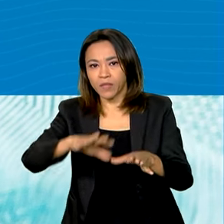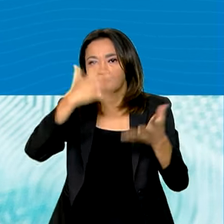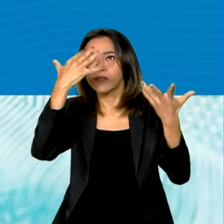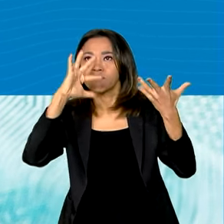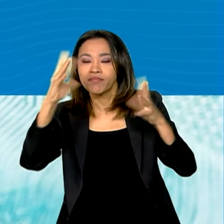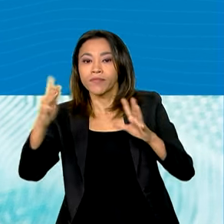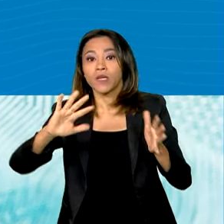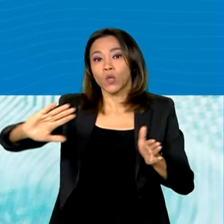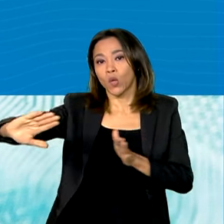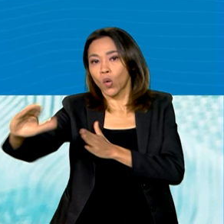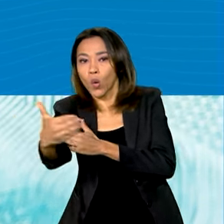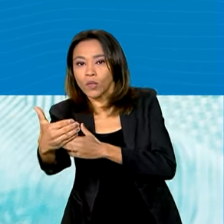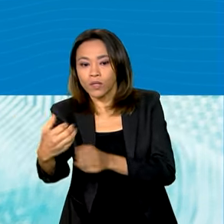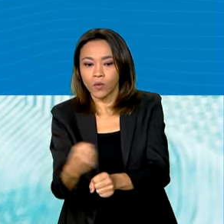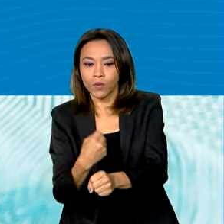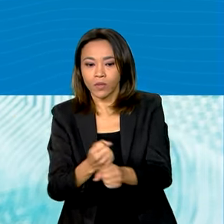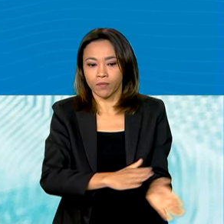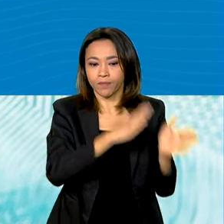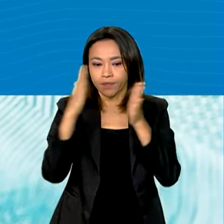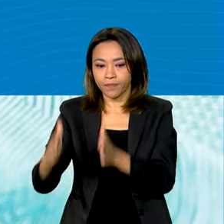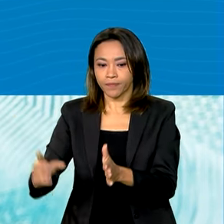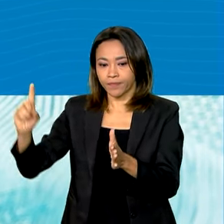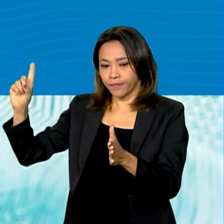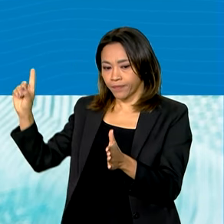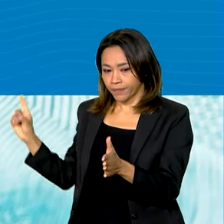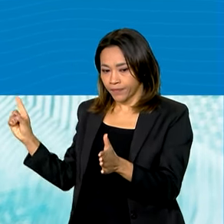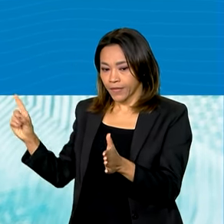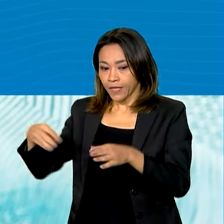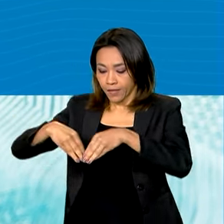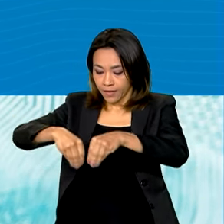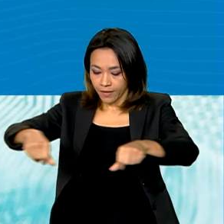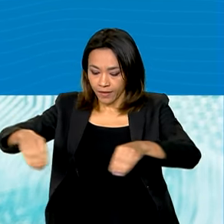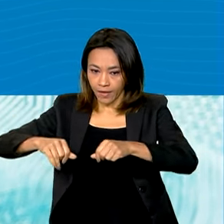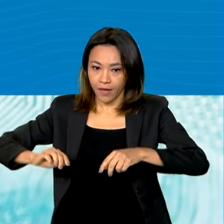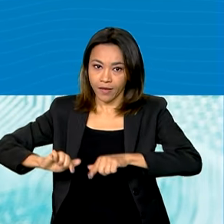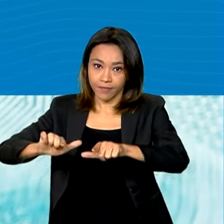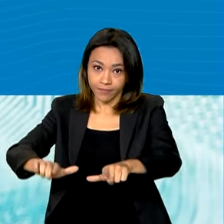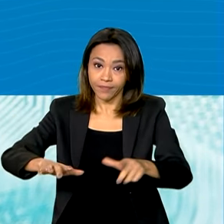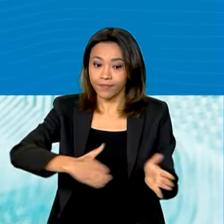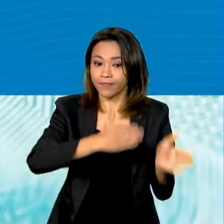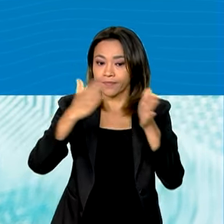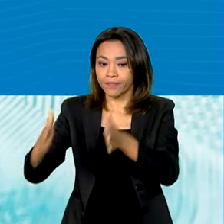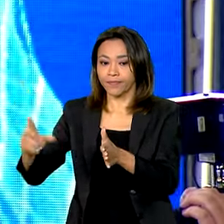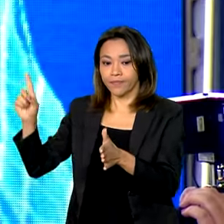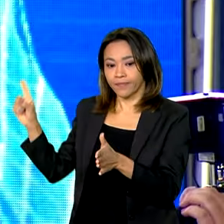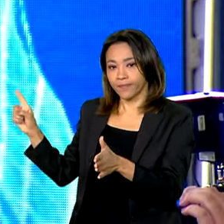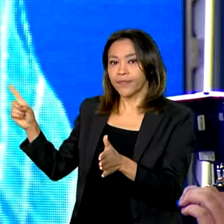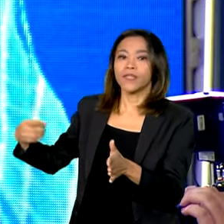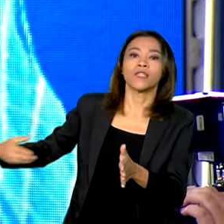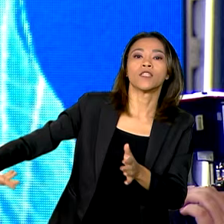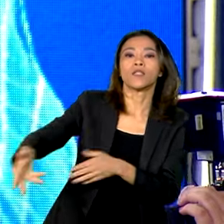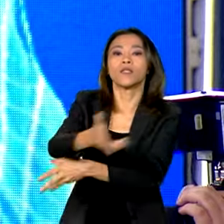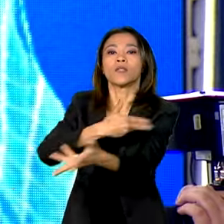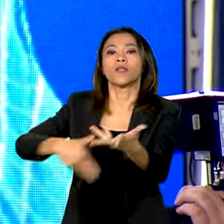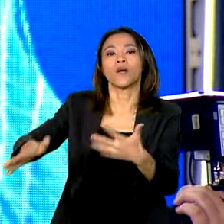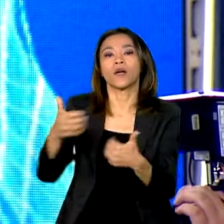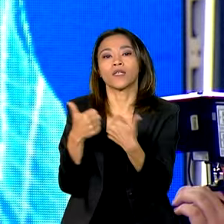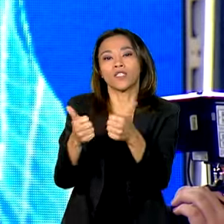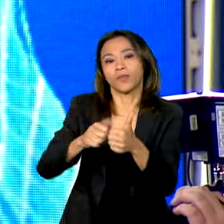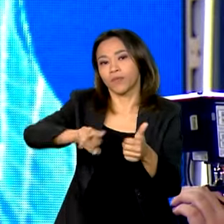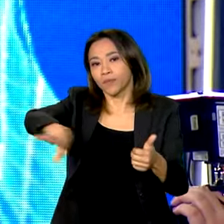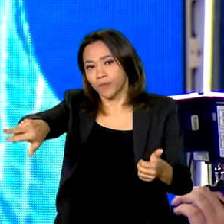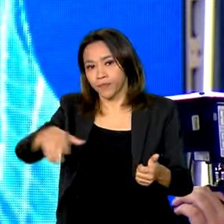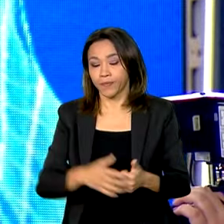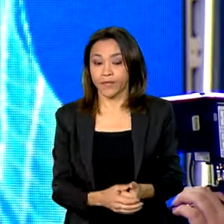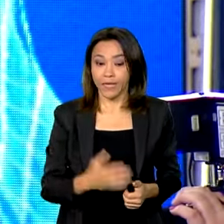contenção de encostas, regularização fundiária e renovação de frota. O programa abrange o país